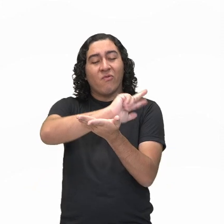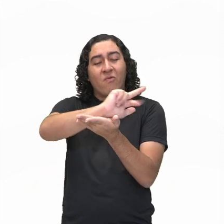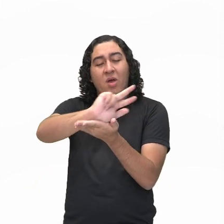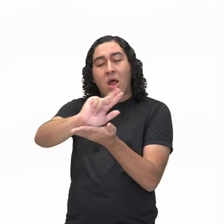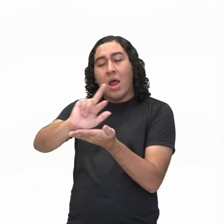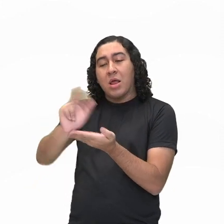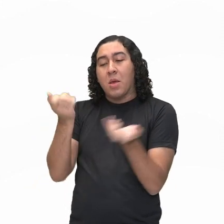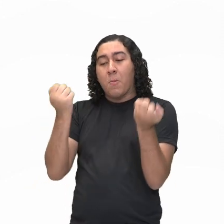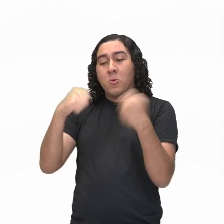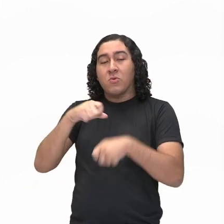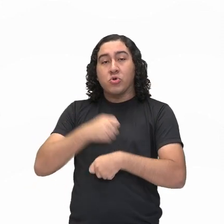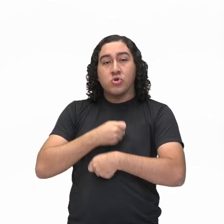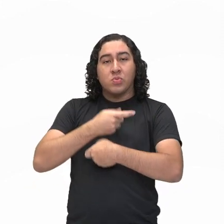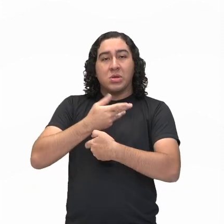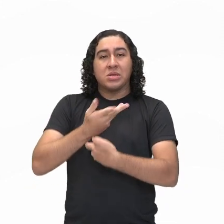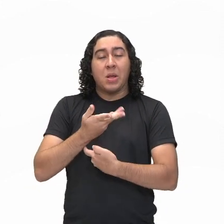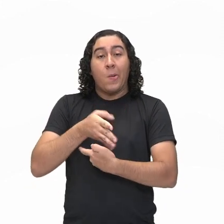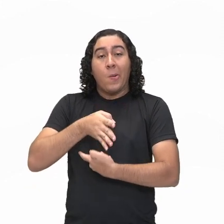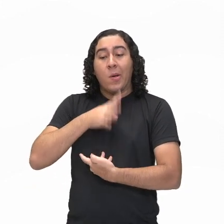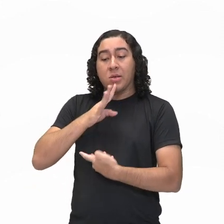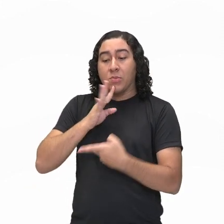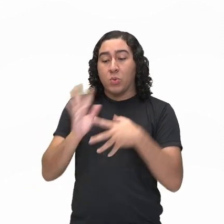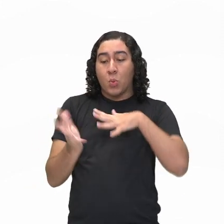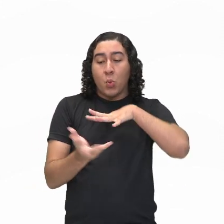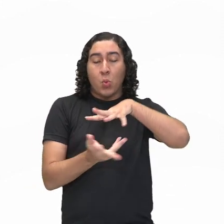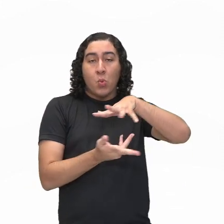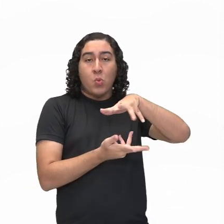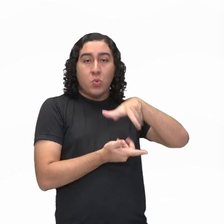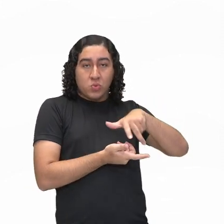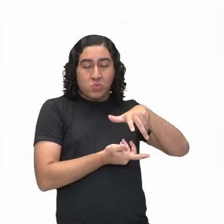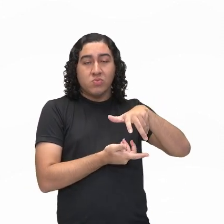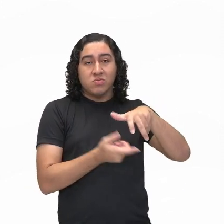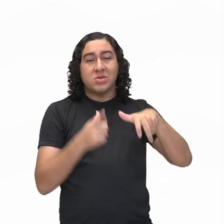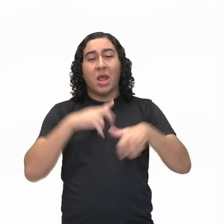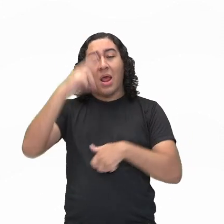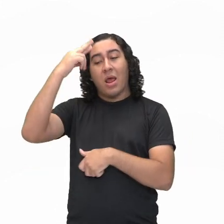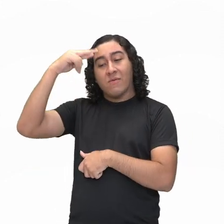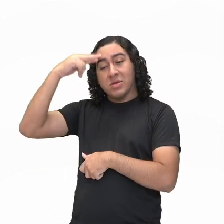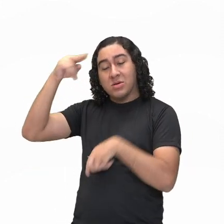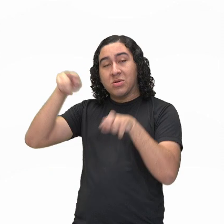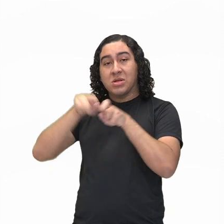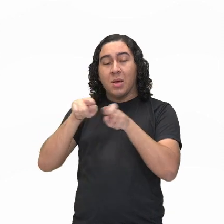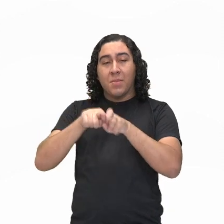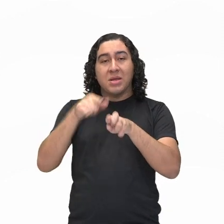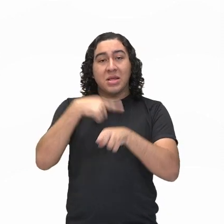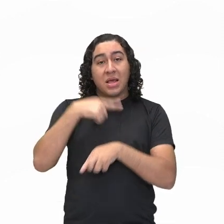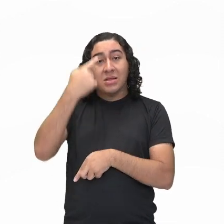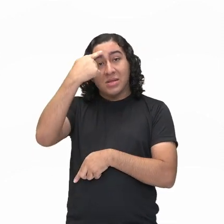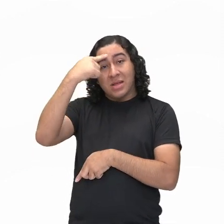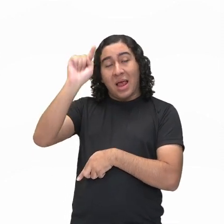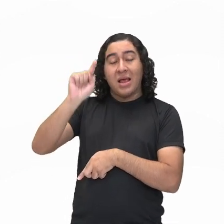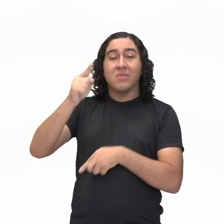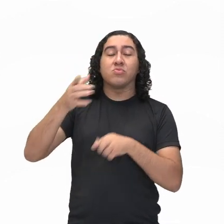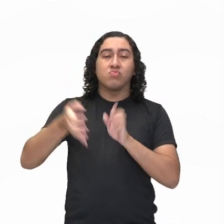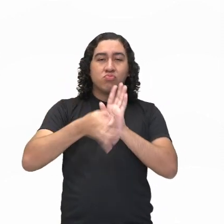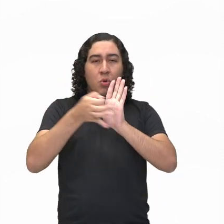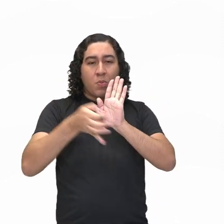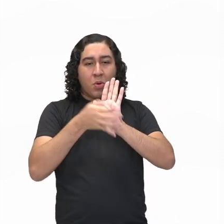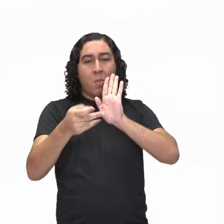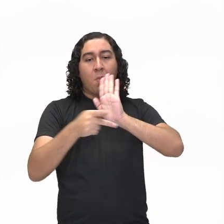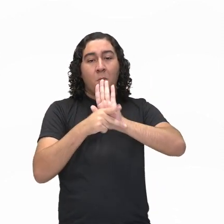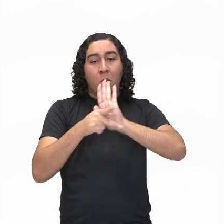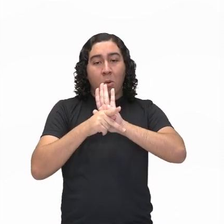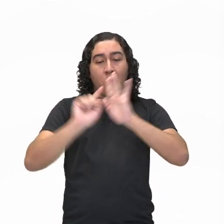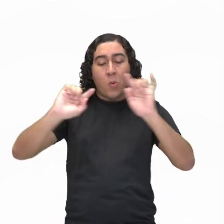forma de conhecimento do mundo, buscando refletir e produzir discursos estéticos articulados